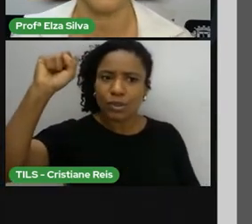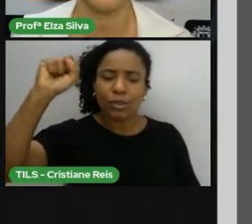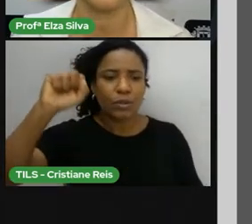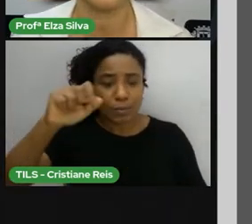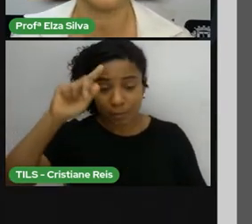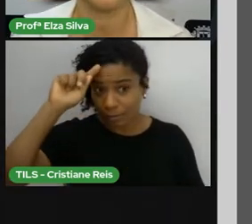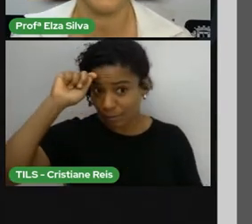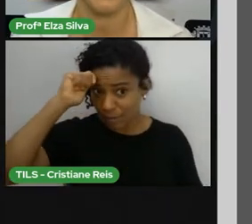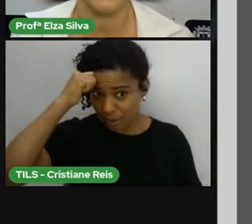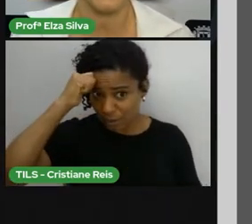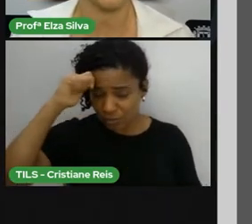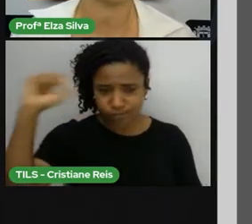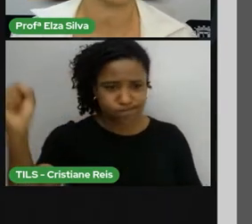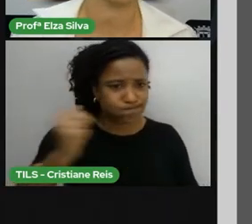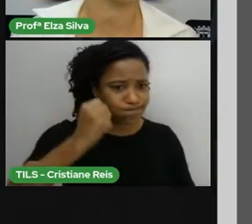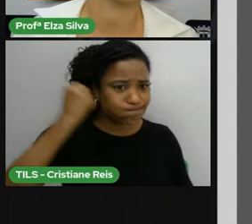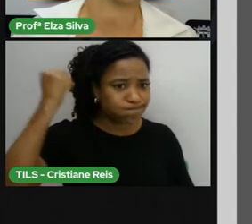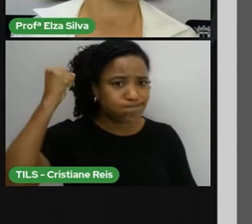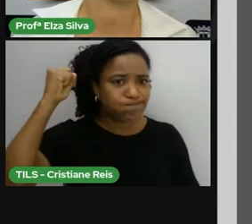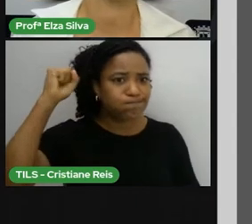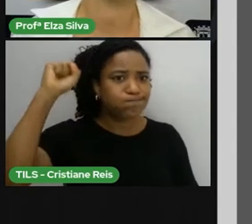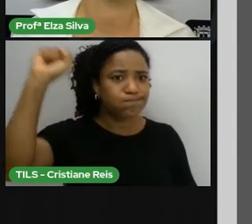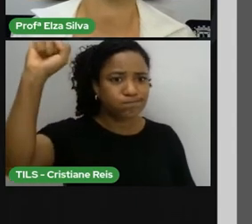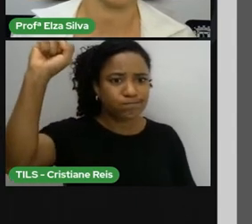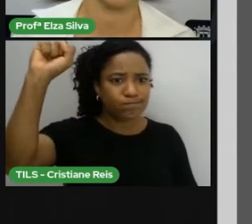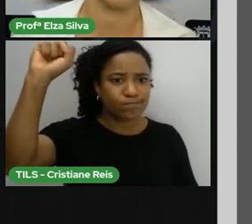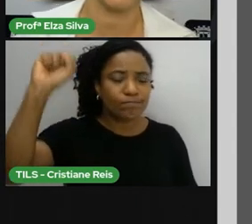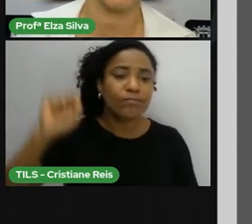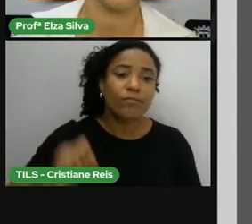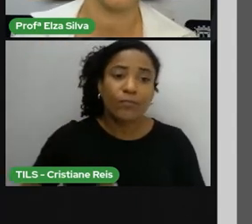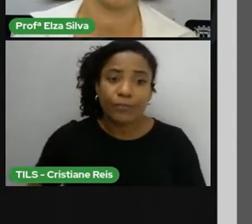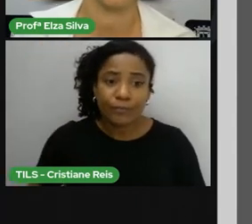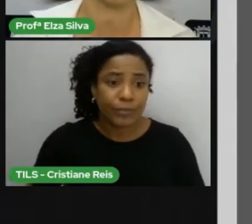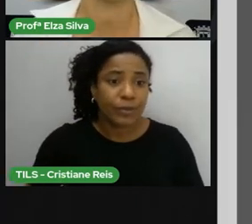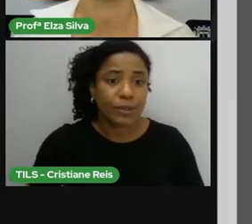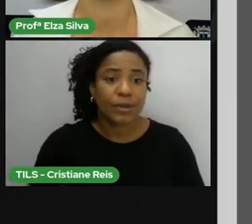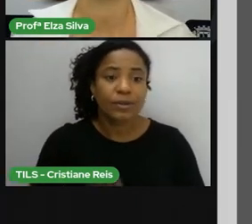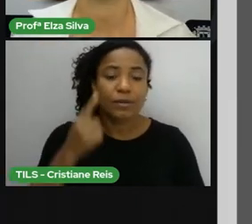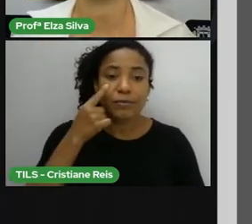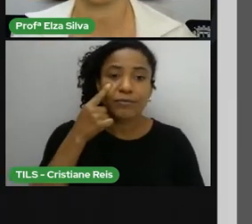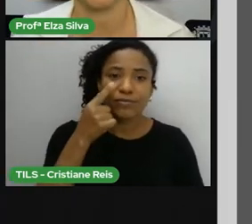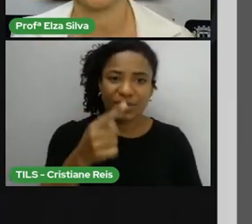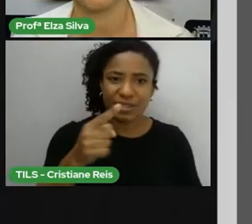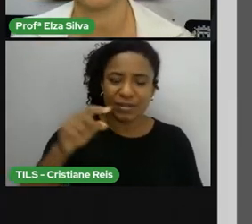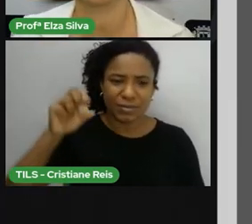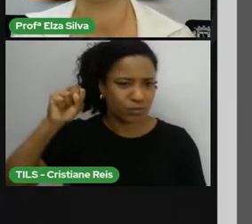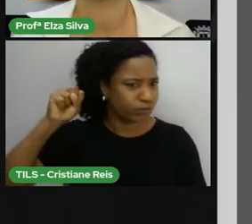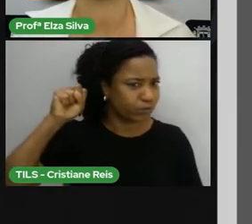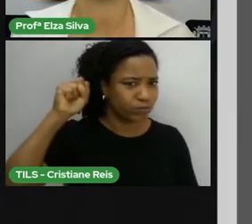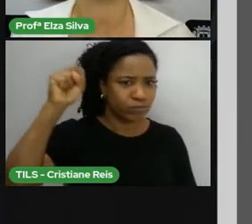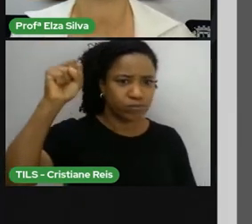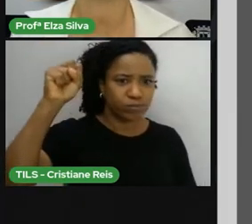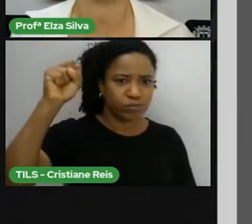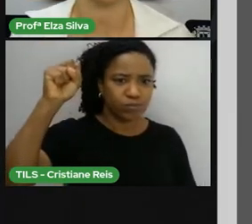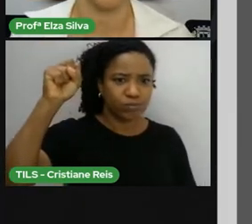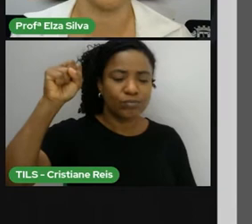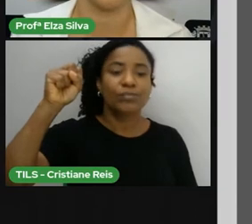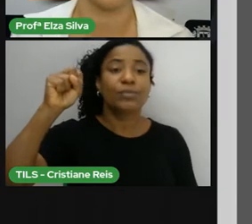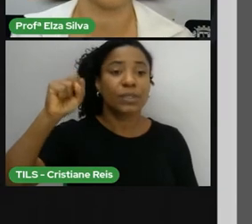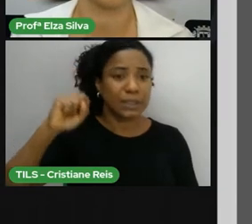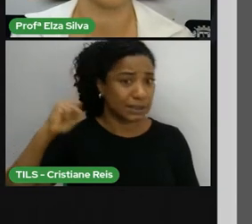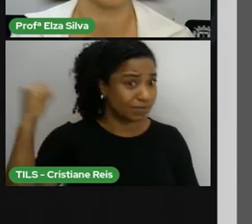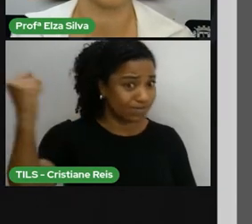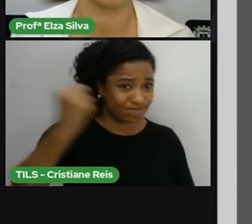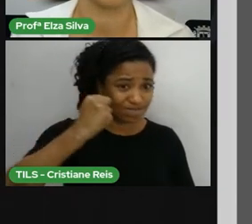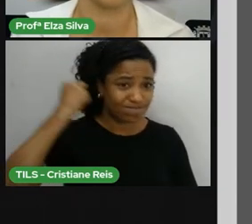povo negro. Ao lado, vocês podem ver uma imagem de uma mão fechada erguida para o